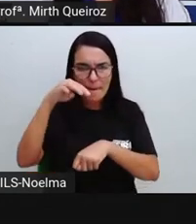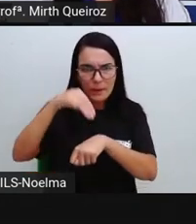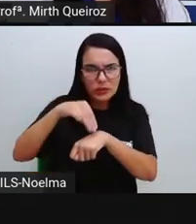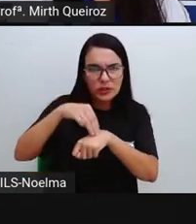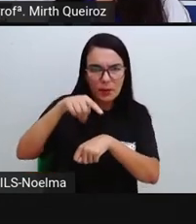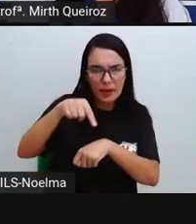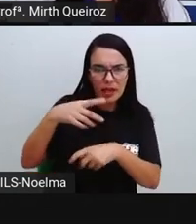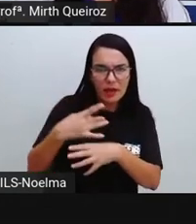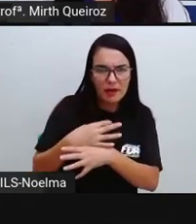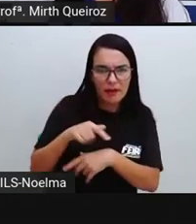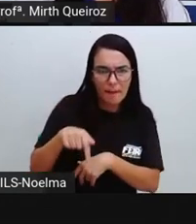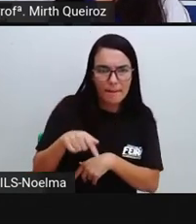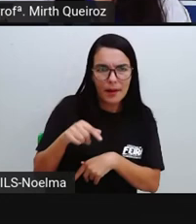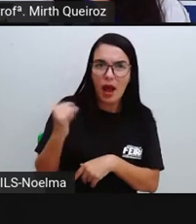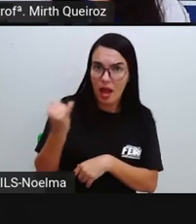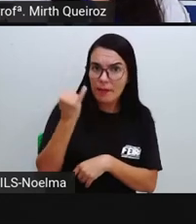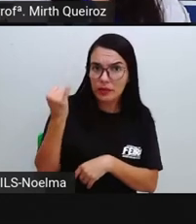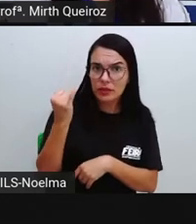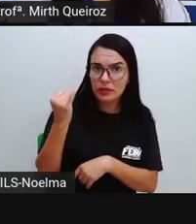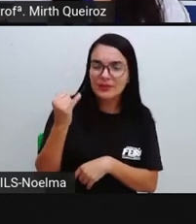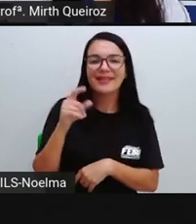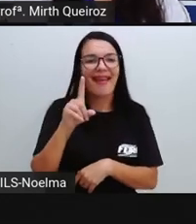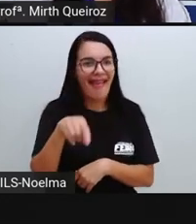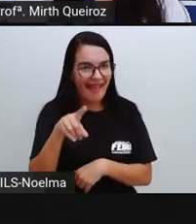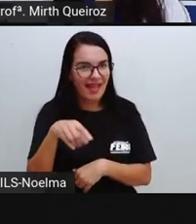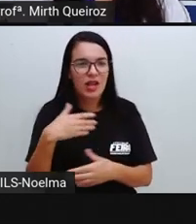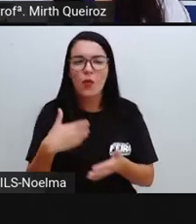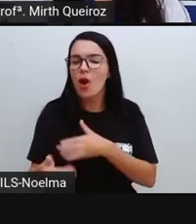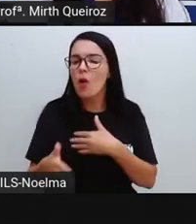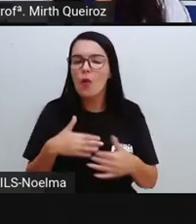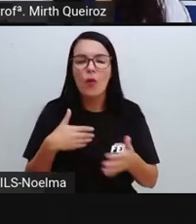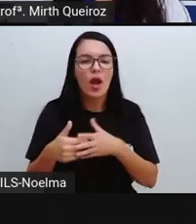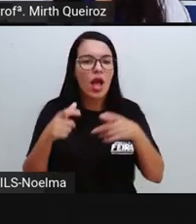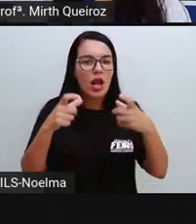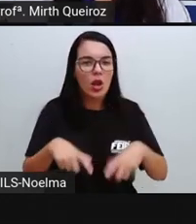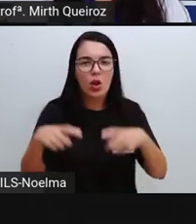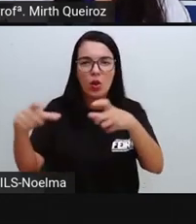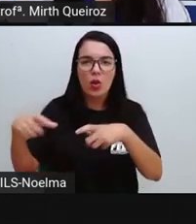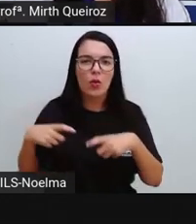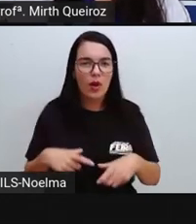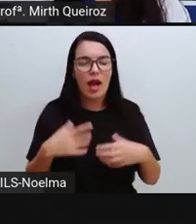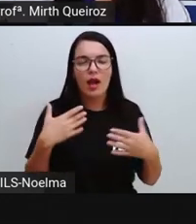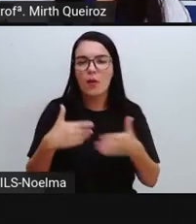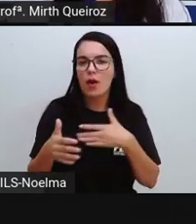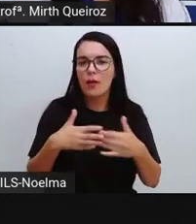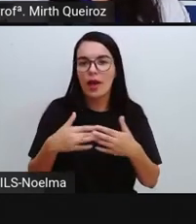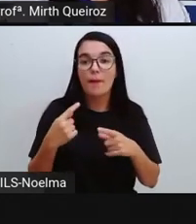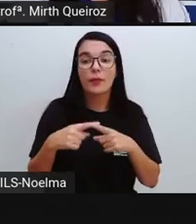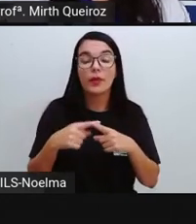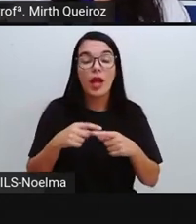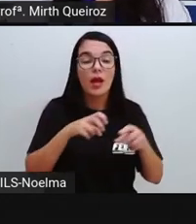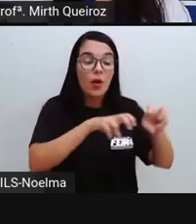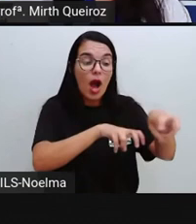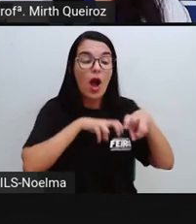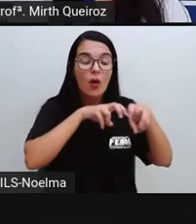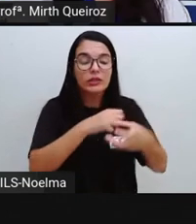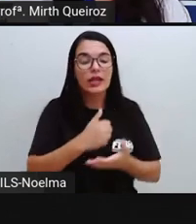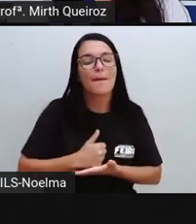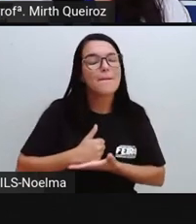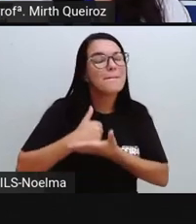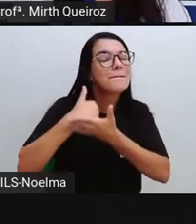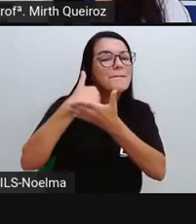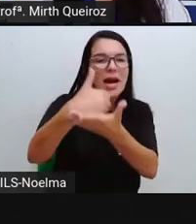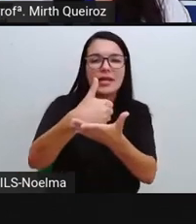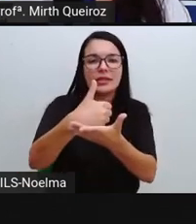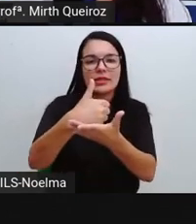município, ela é uma atividade importante, é em qualquer lugar. Como a gente viu, o setor primário é a base de todos os outros setores